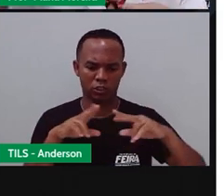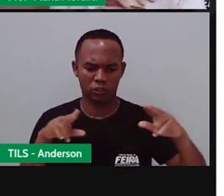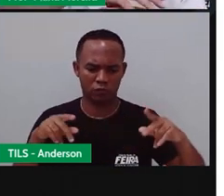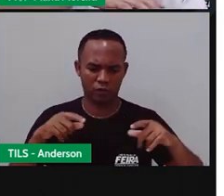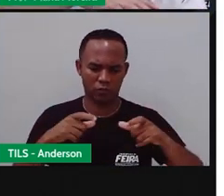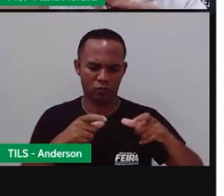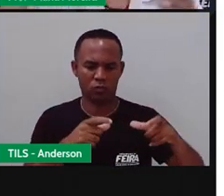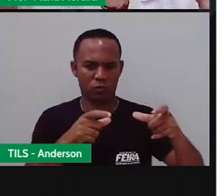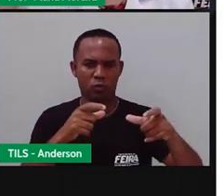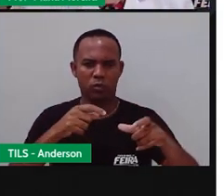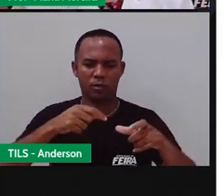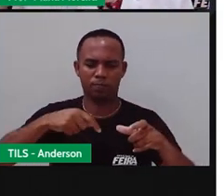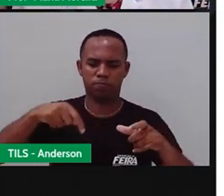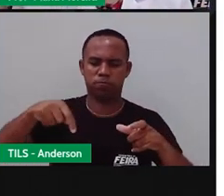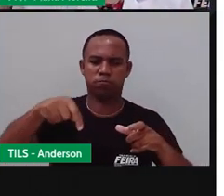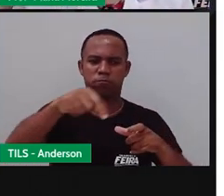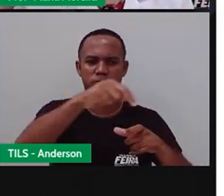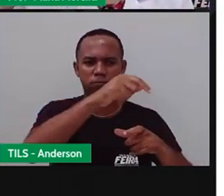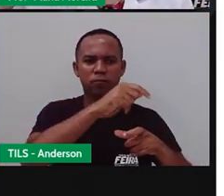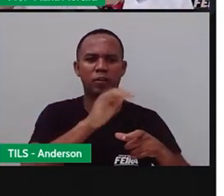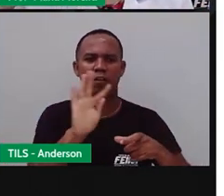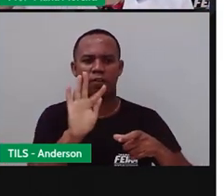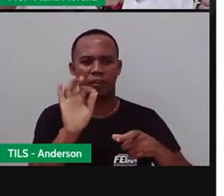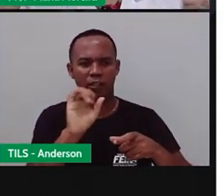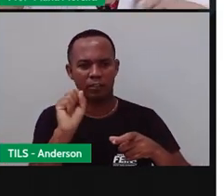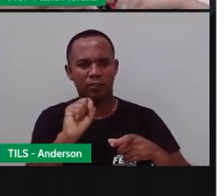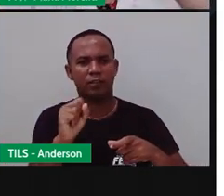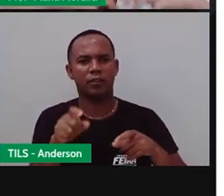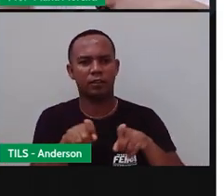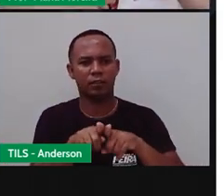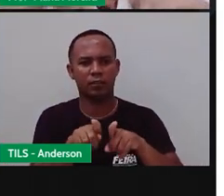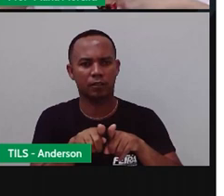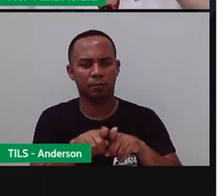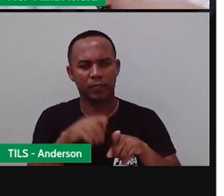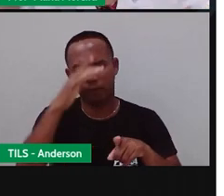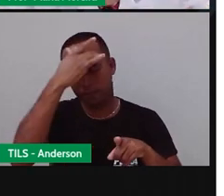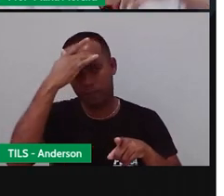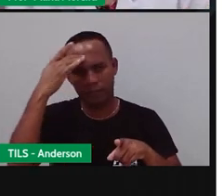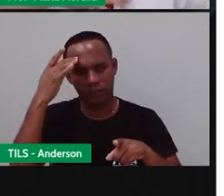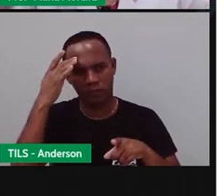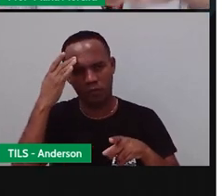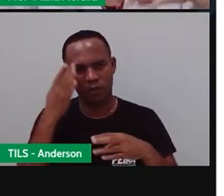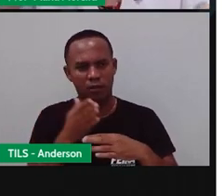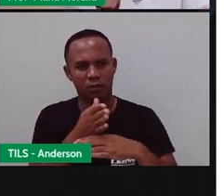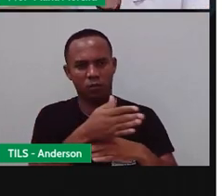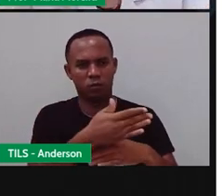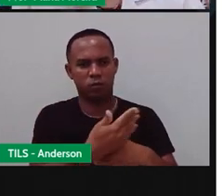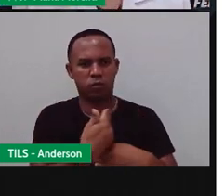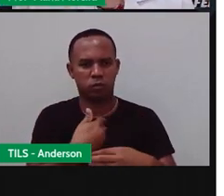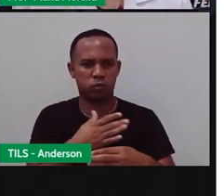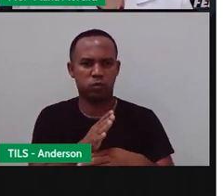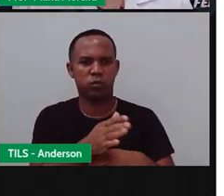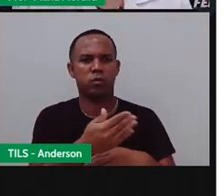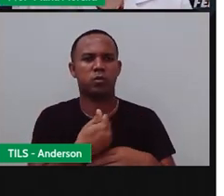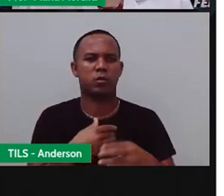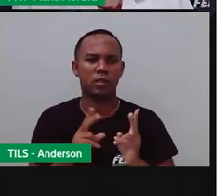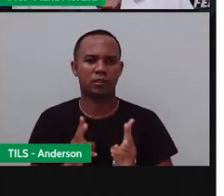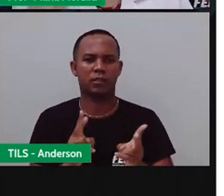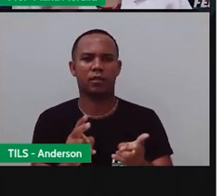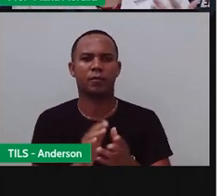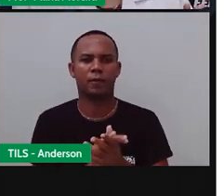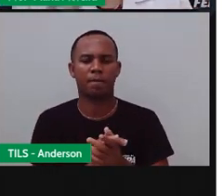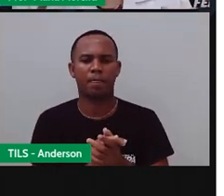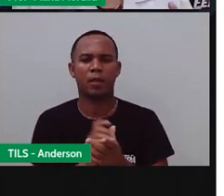que passam por onde? Por Feira. E aí, acaba que as pessoas estão chegando, e indo, indo e vindo, o tempo inteiro.